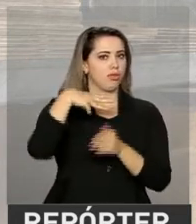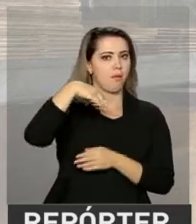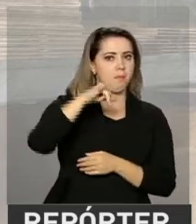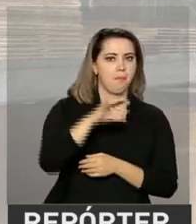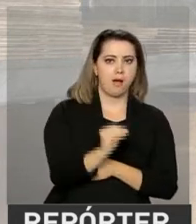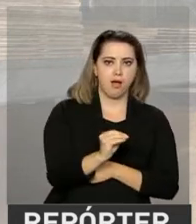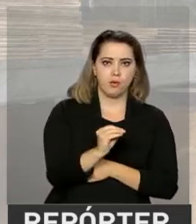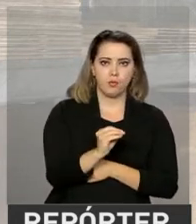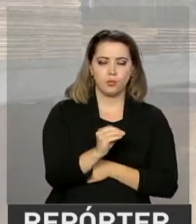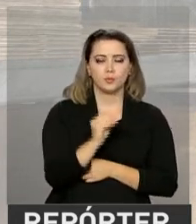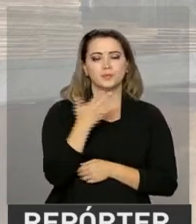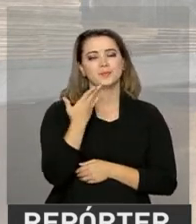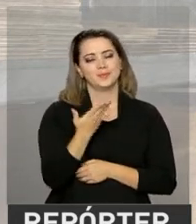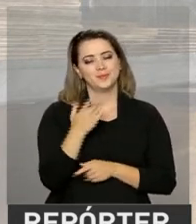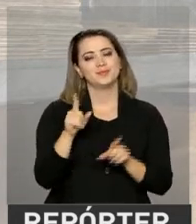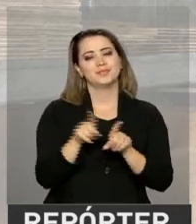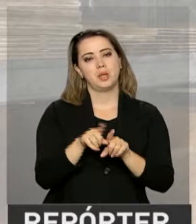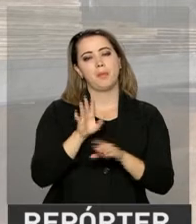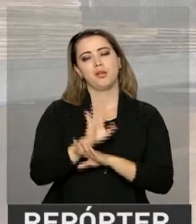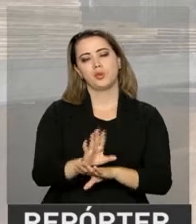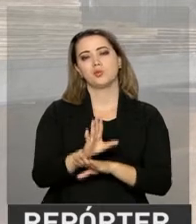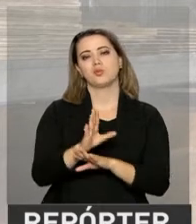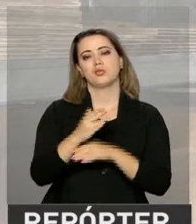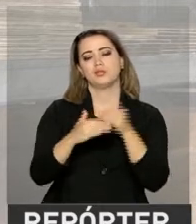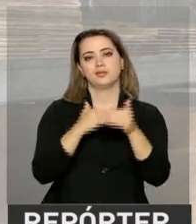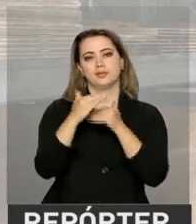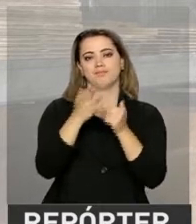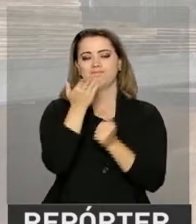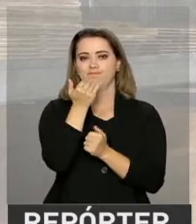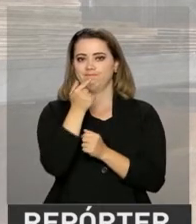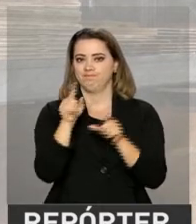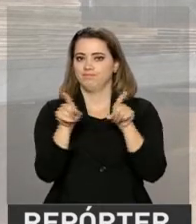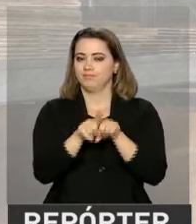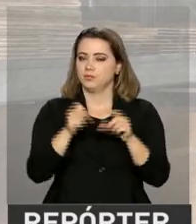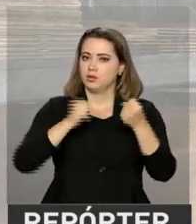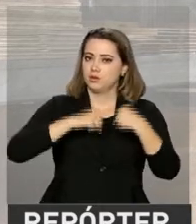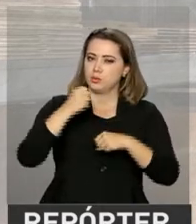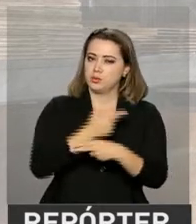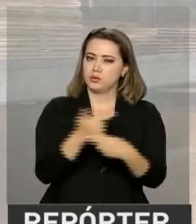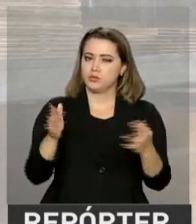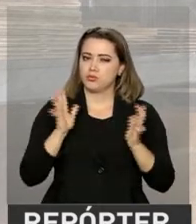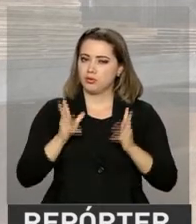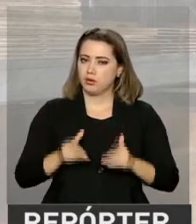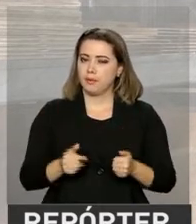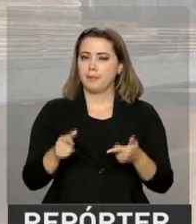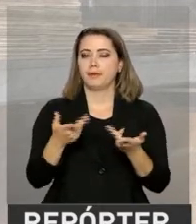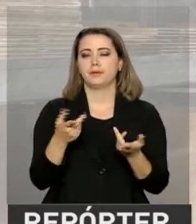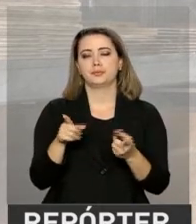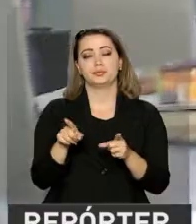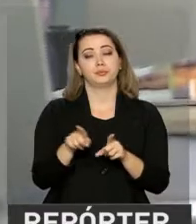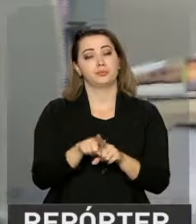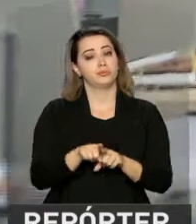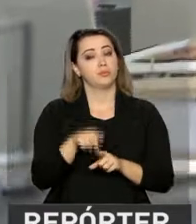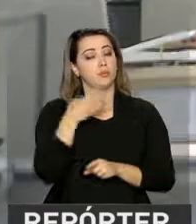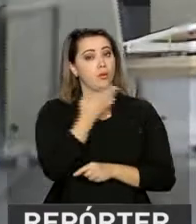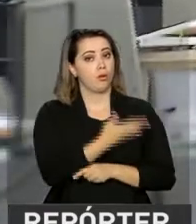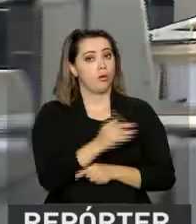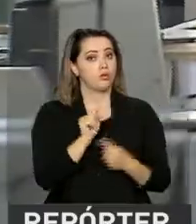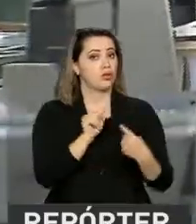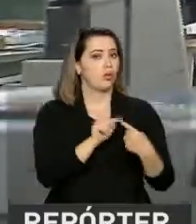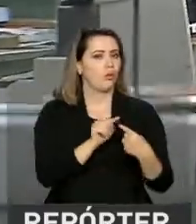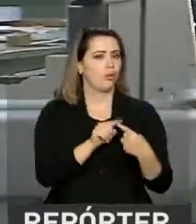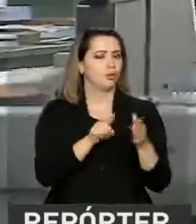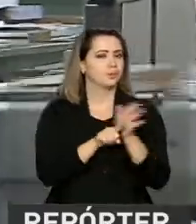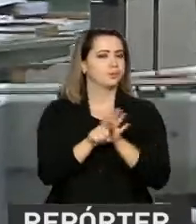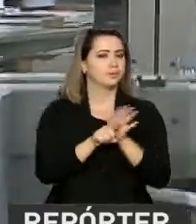Também contribuíram para o crescimento, a produção de alimentos, além de produtos de limpeza e higiene pessoal. De acordo com a